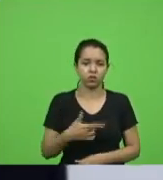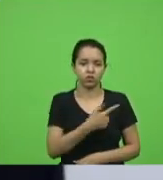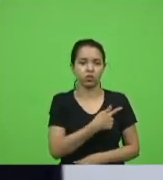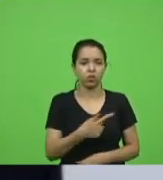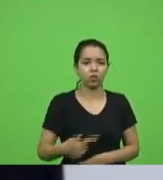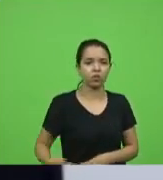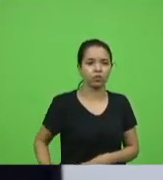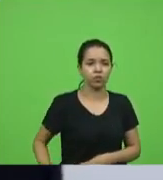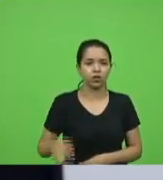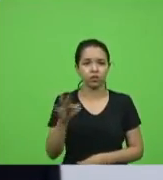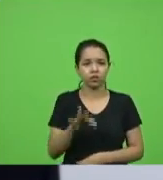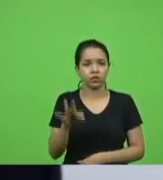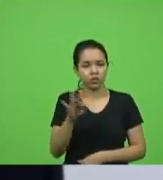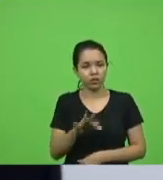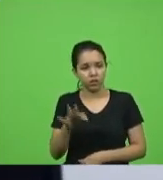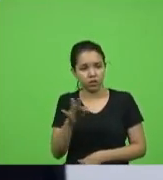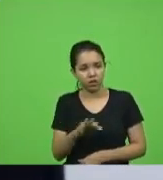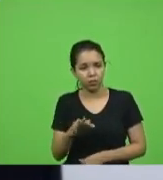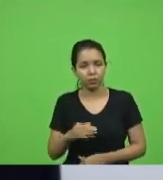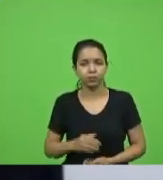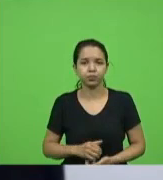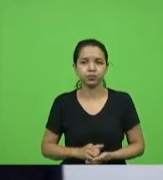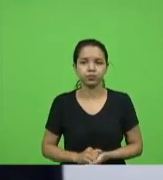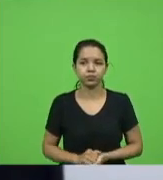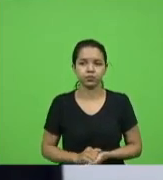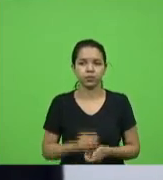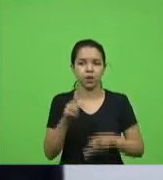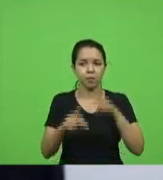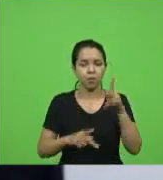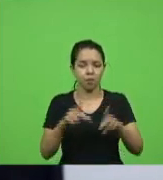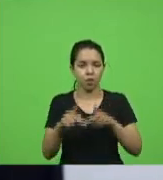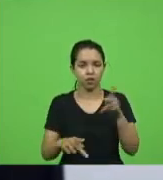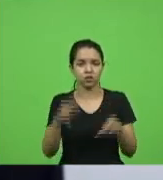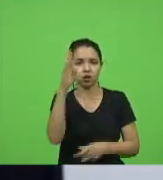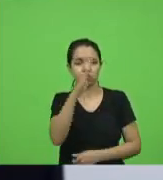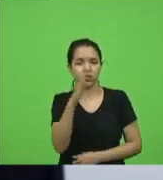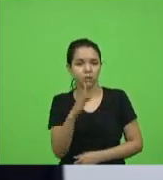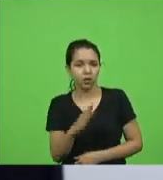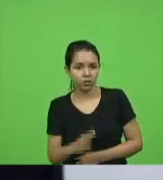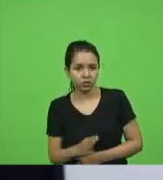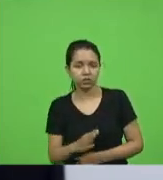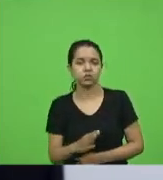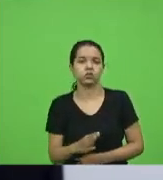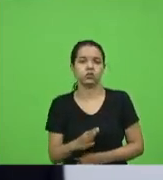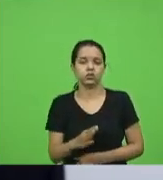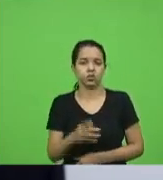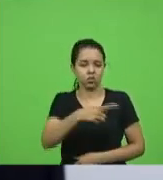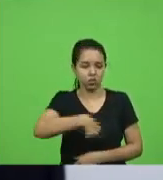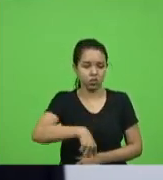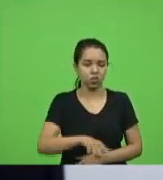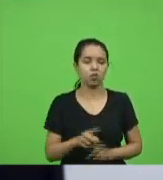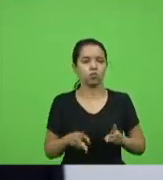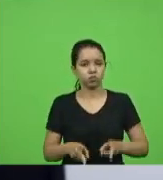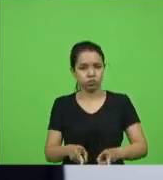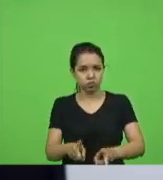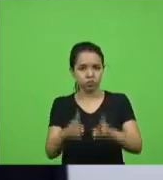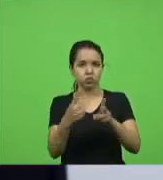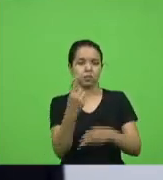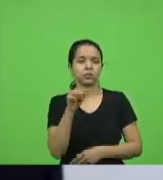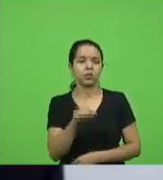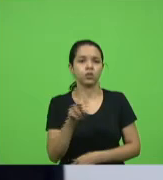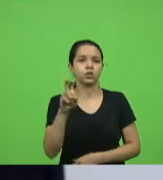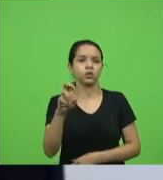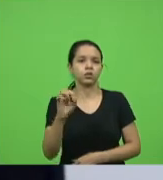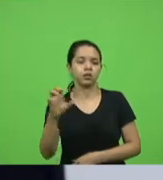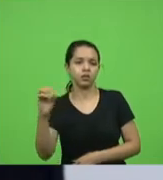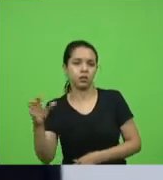federal com referência a população brasileira e vamos continuar 1.500 mortes por